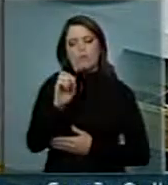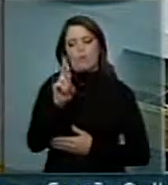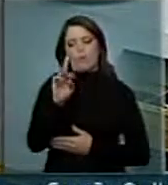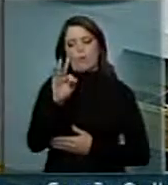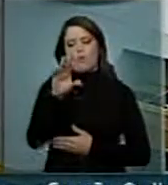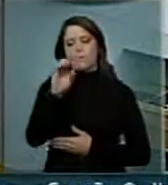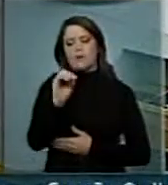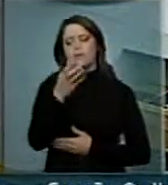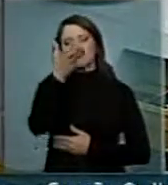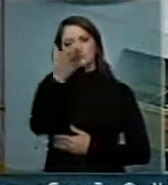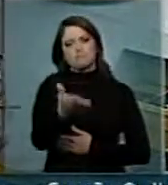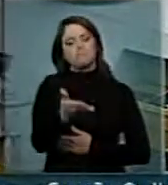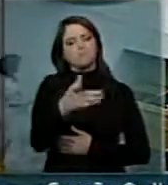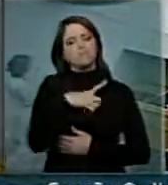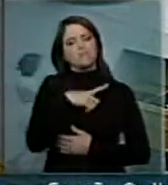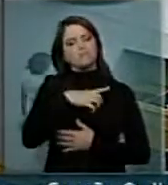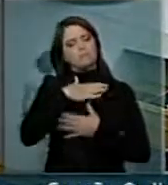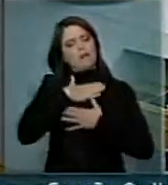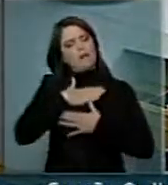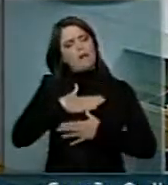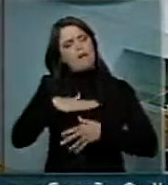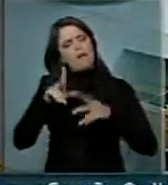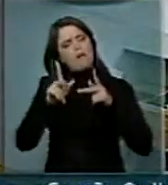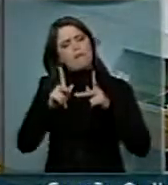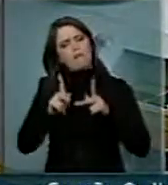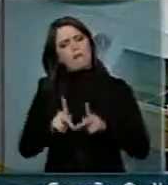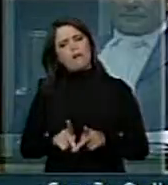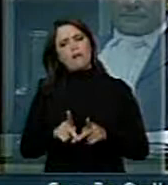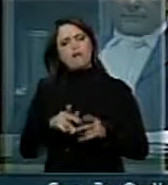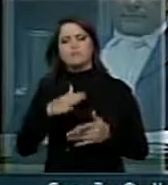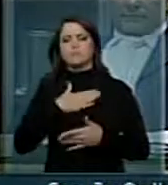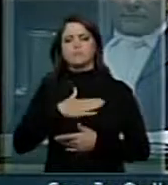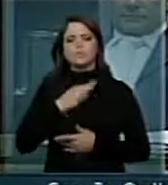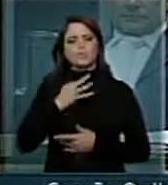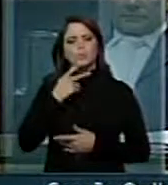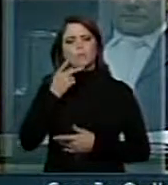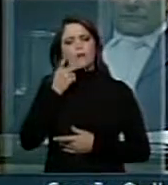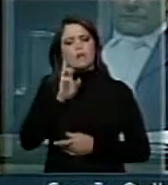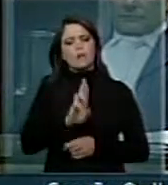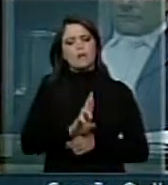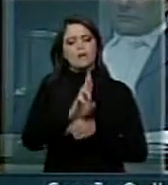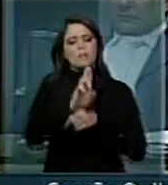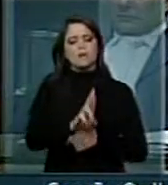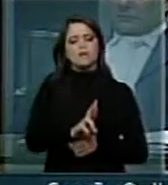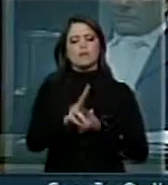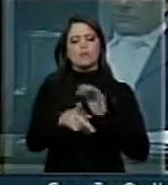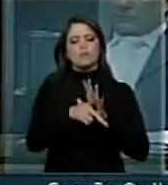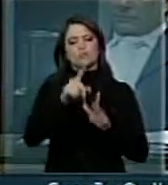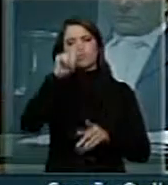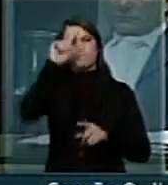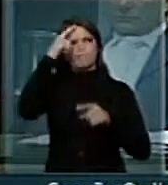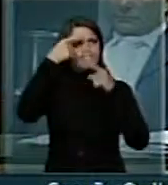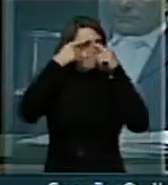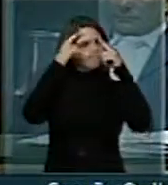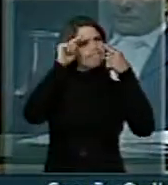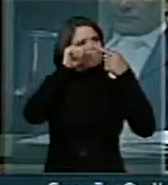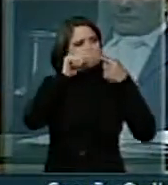E vossa excelência, com a serenidade e com a firmeza com que apresenta suas ideias,